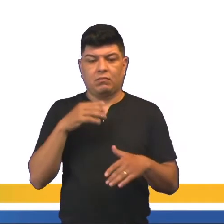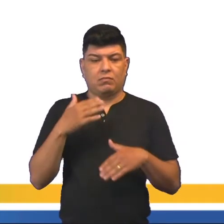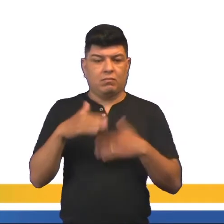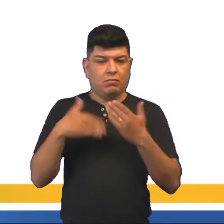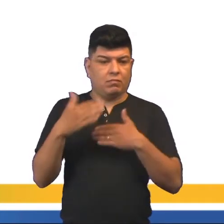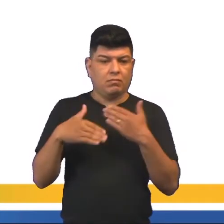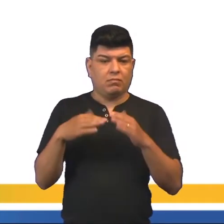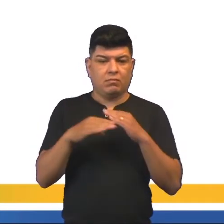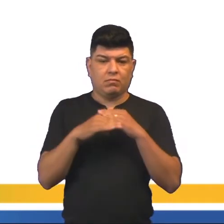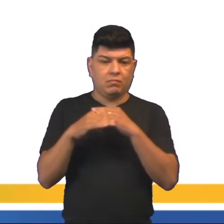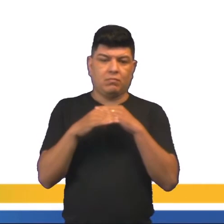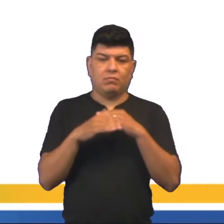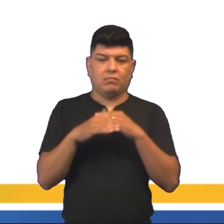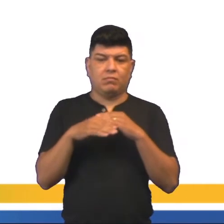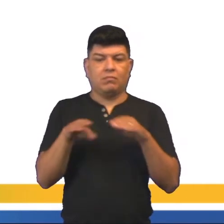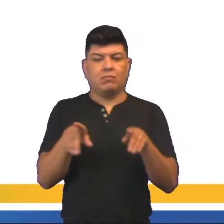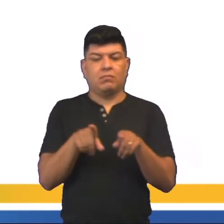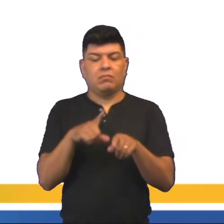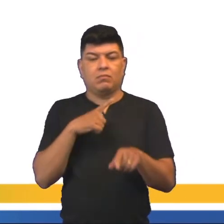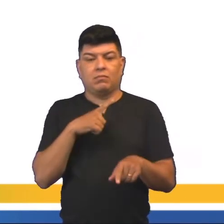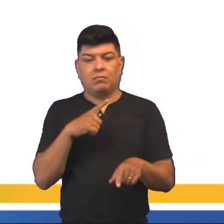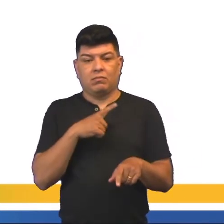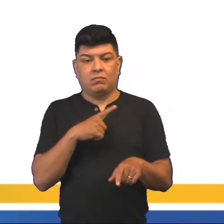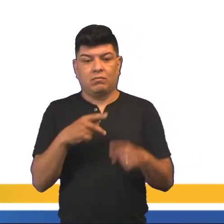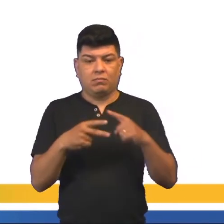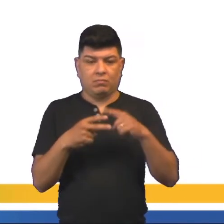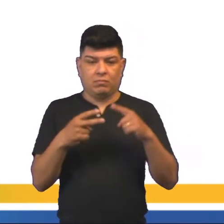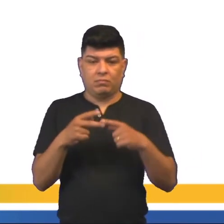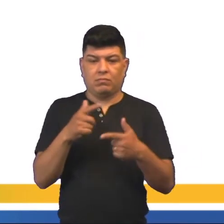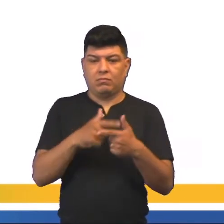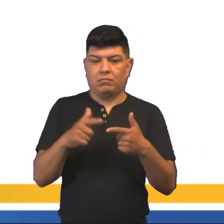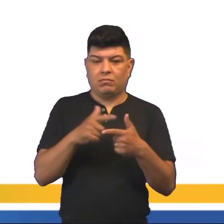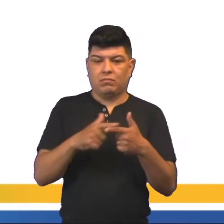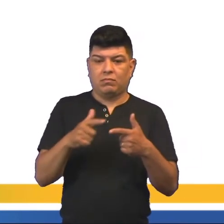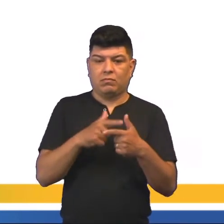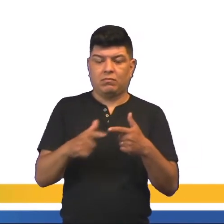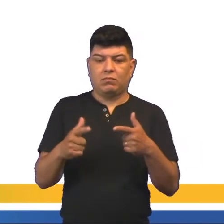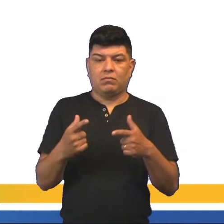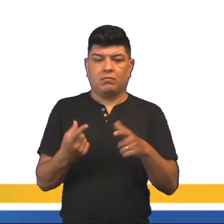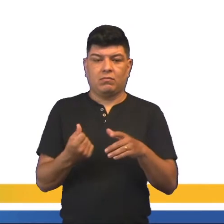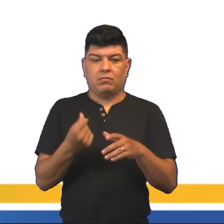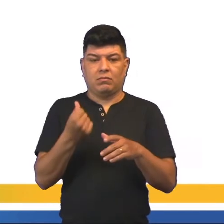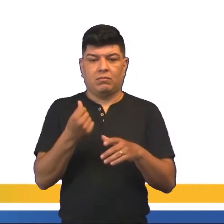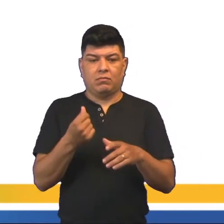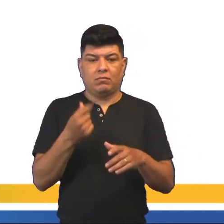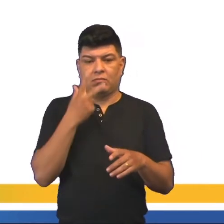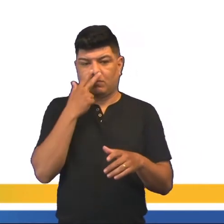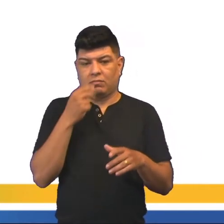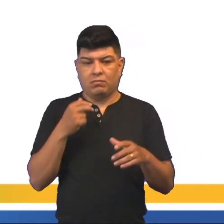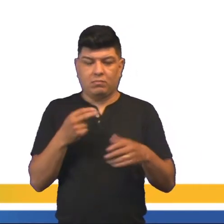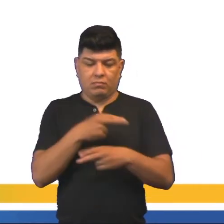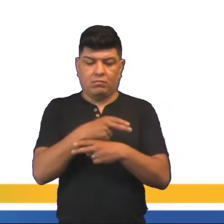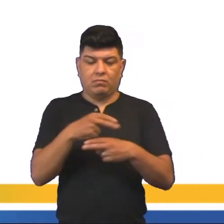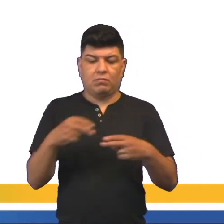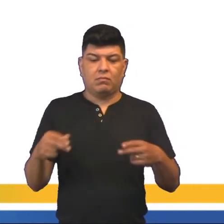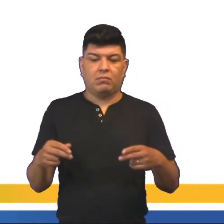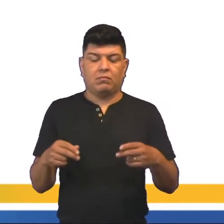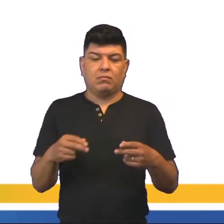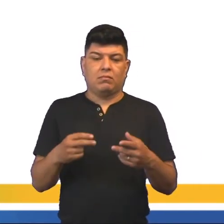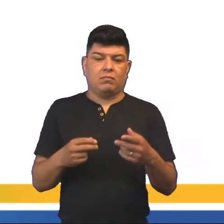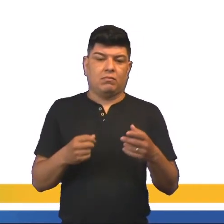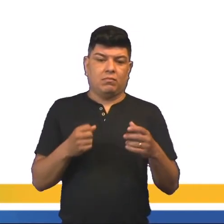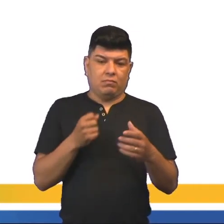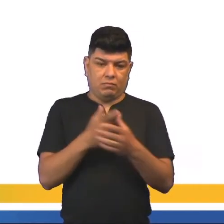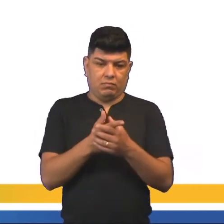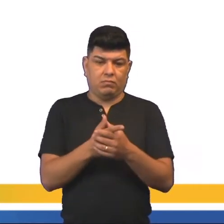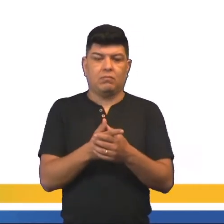processo de alienação na produção tem reação com dois problemas na lógica capitalista, o feitismo da mercadoria. A mercadoria, que